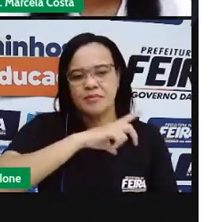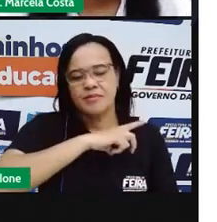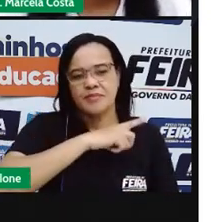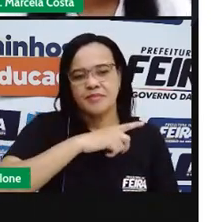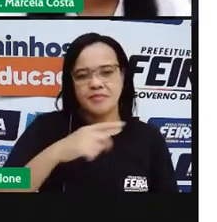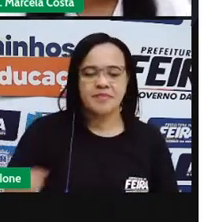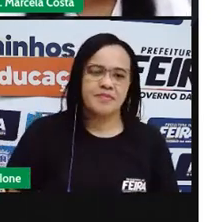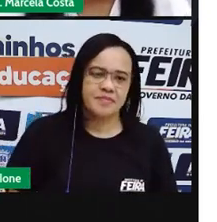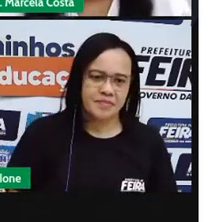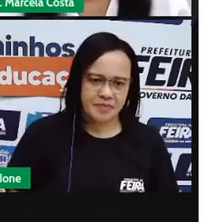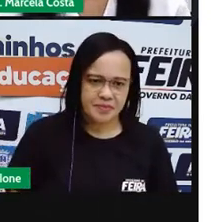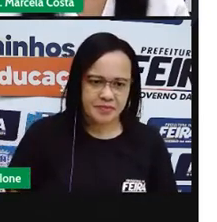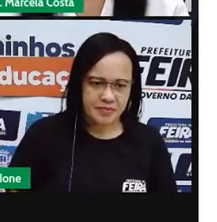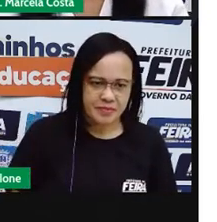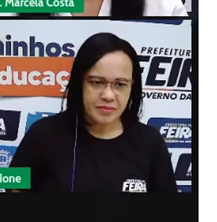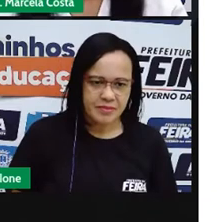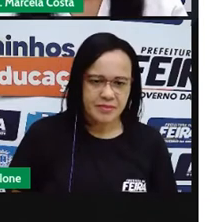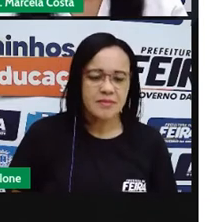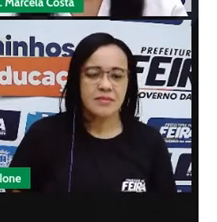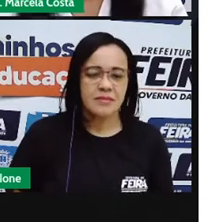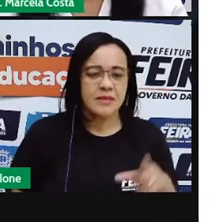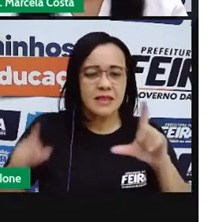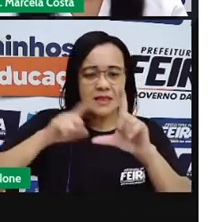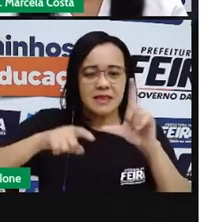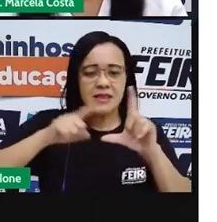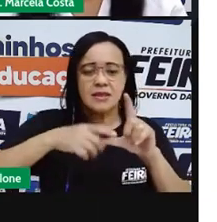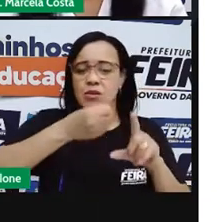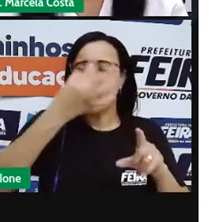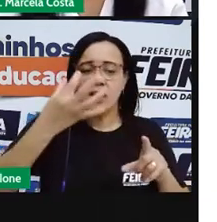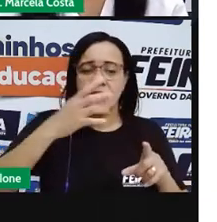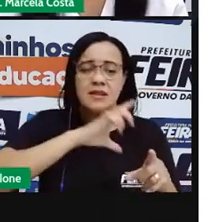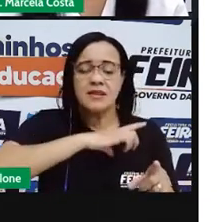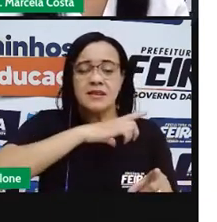Vamos ver a quantidade de letras dessa palavra?